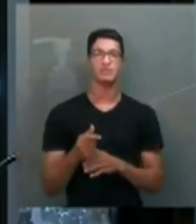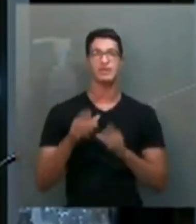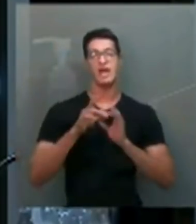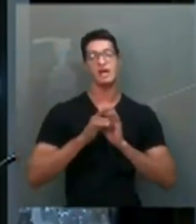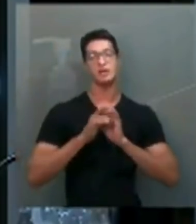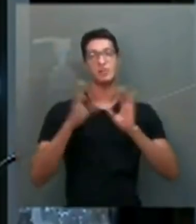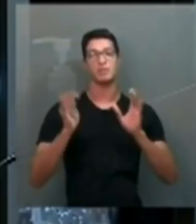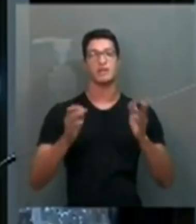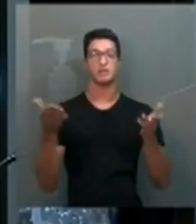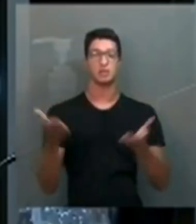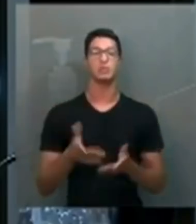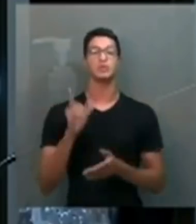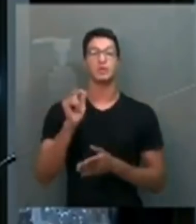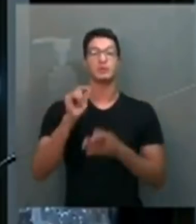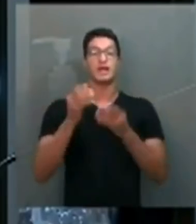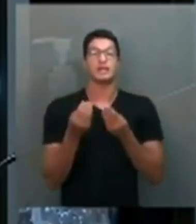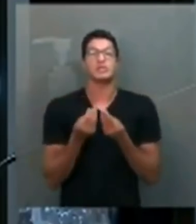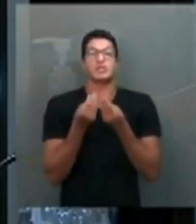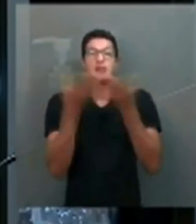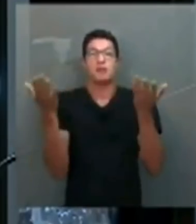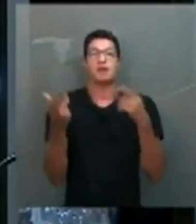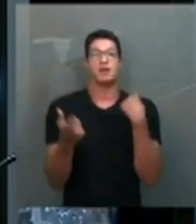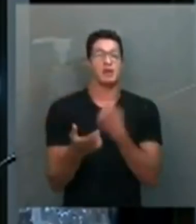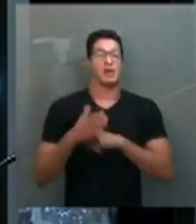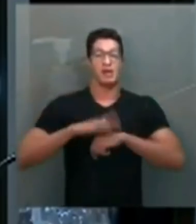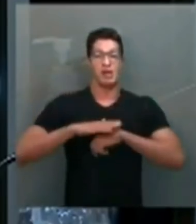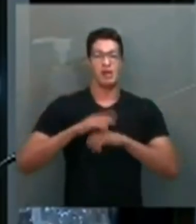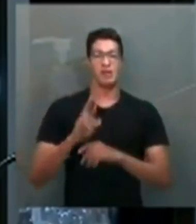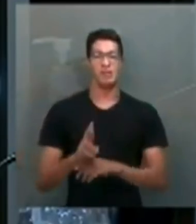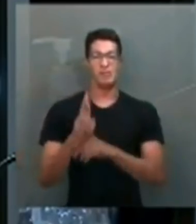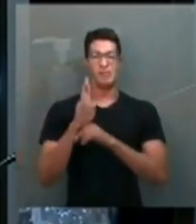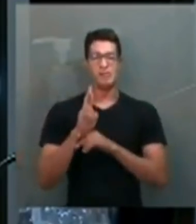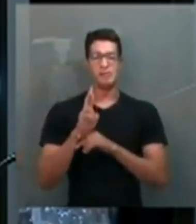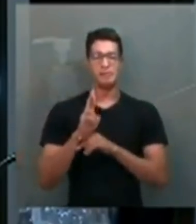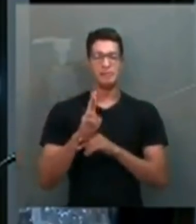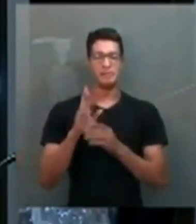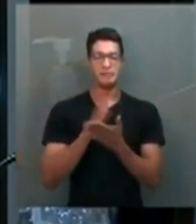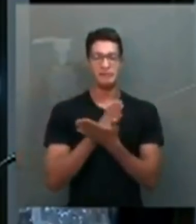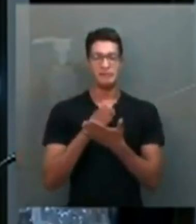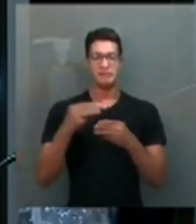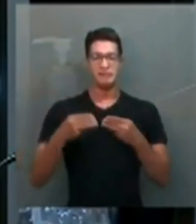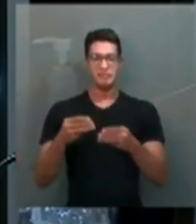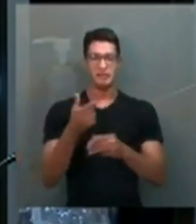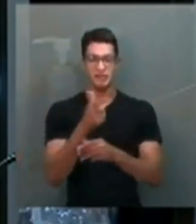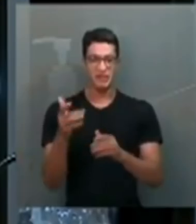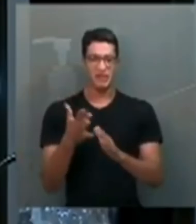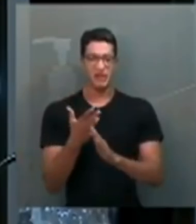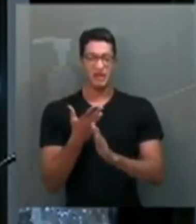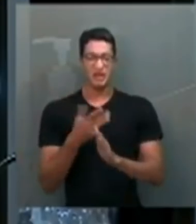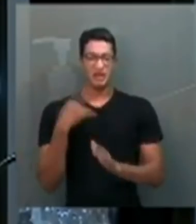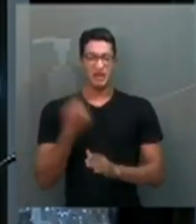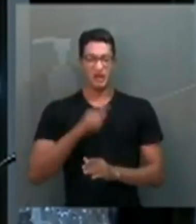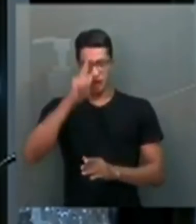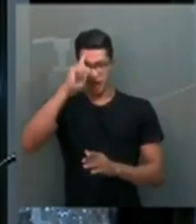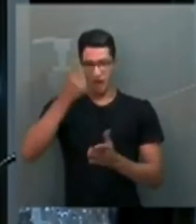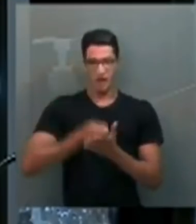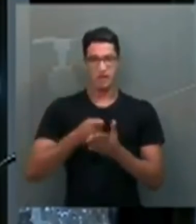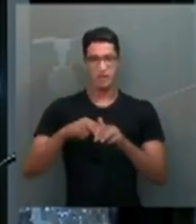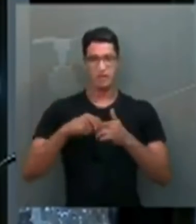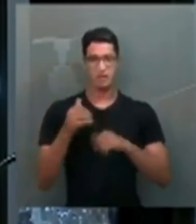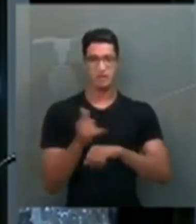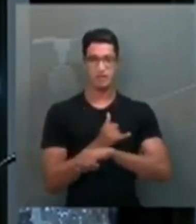disponibilidade hoje é o que está distribuído. Nós não fizemos reserva em galpões do Ministério. Nós decidimos, por